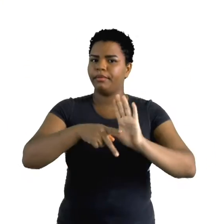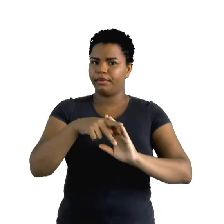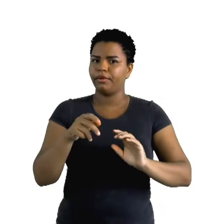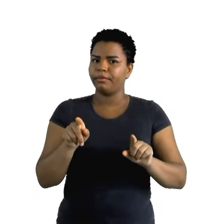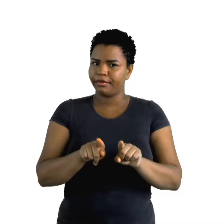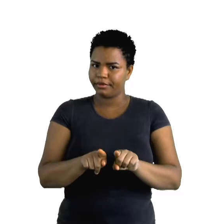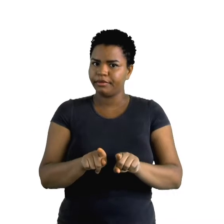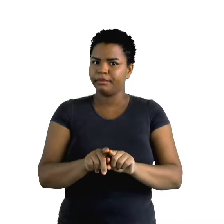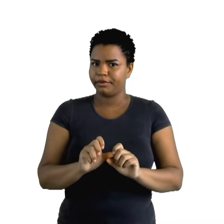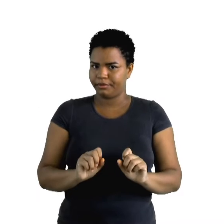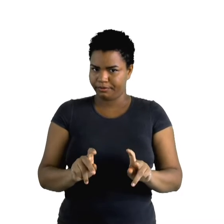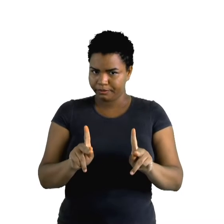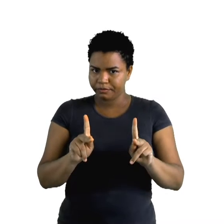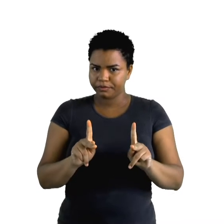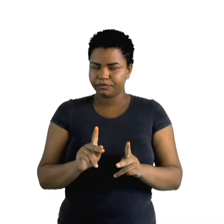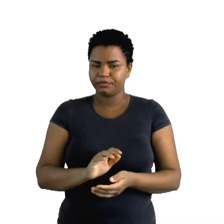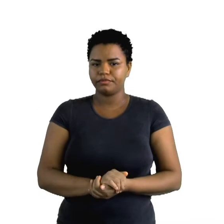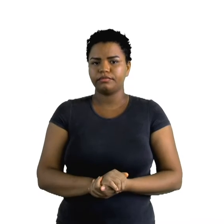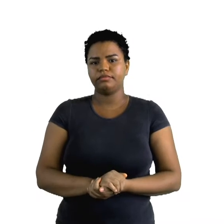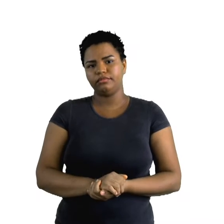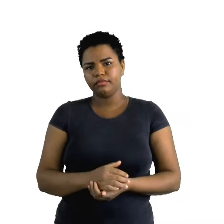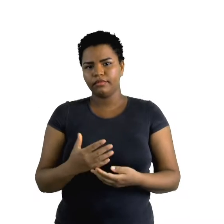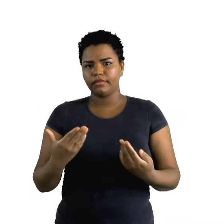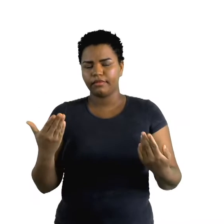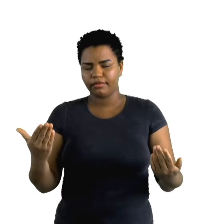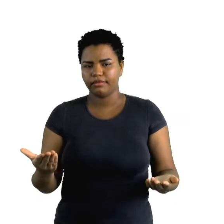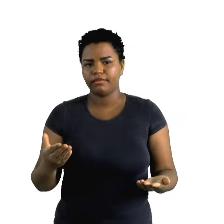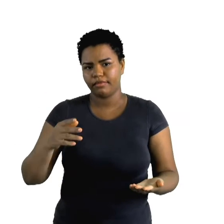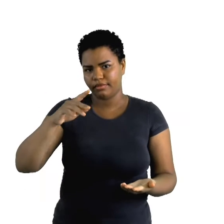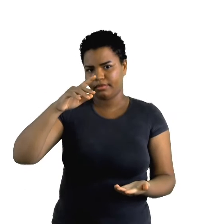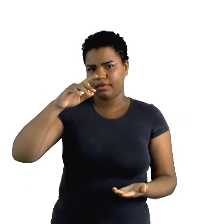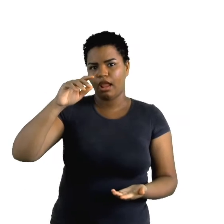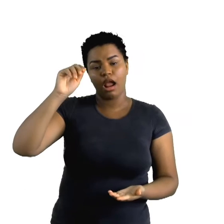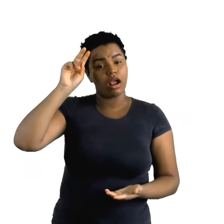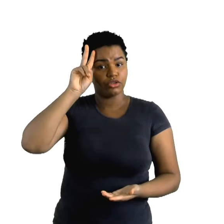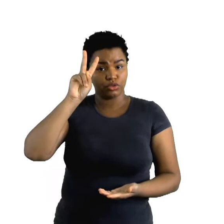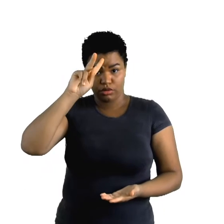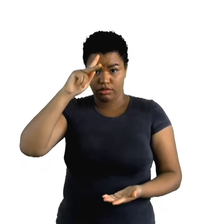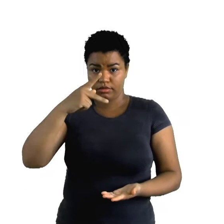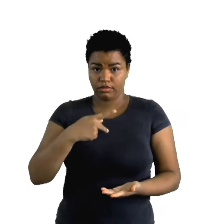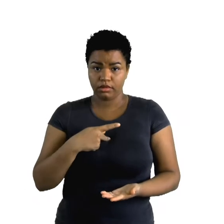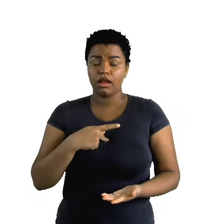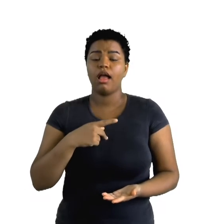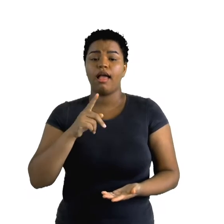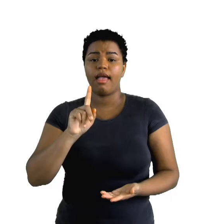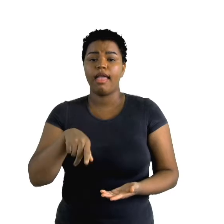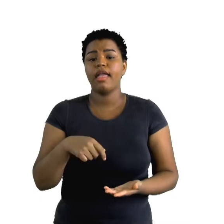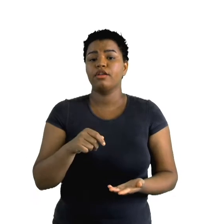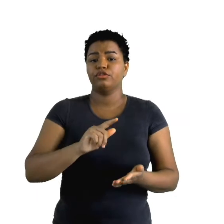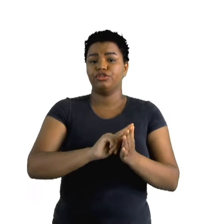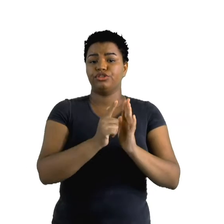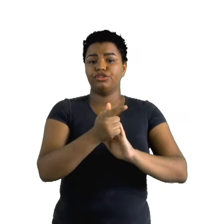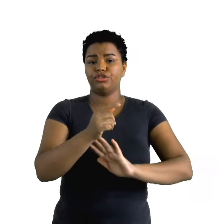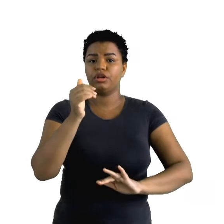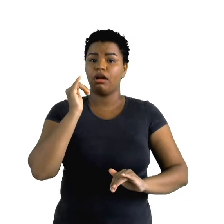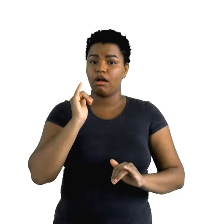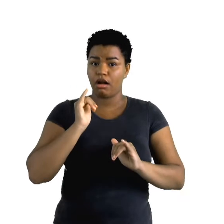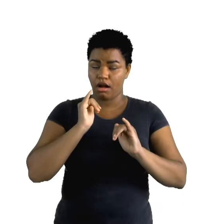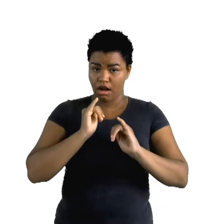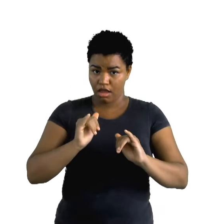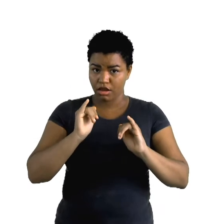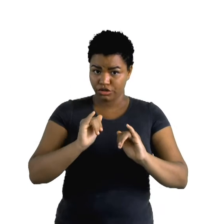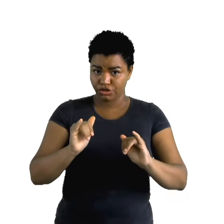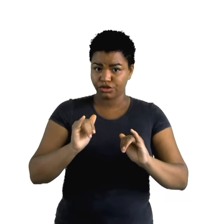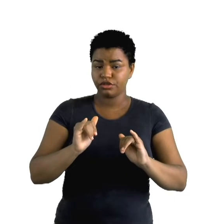Então, uma autobiografia é um gênero narrativo, ou seja, você irá contar, irá